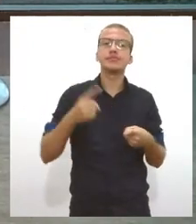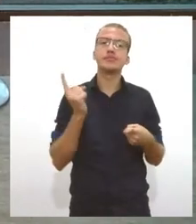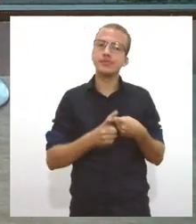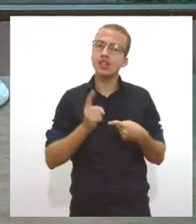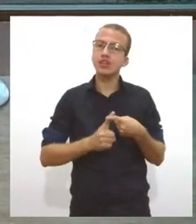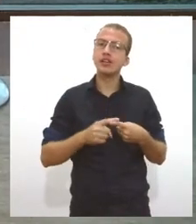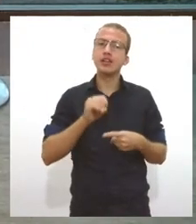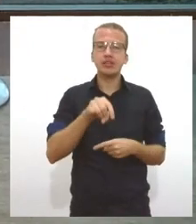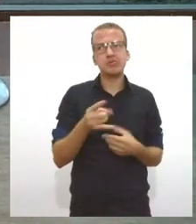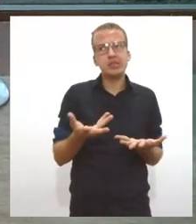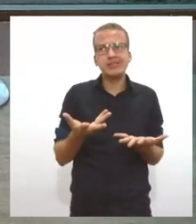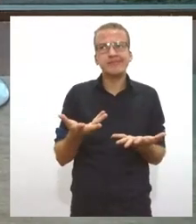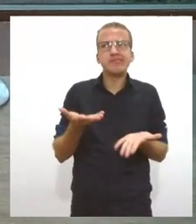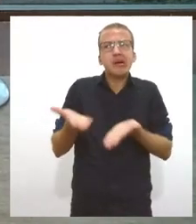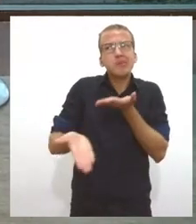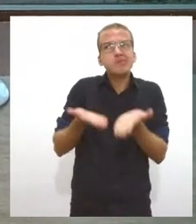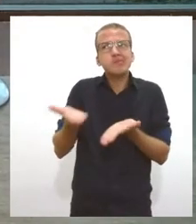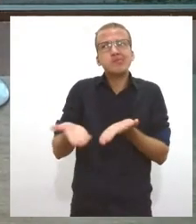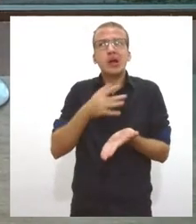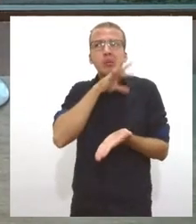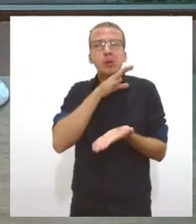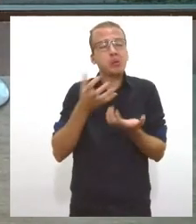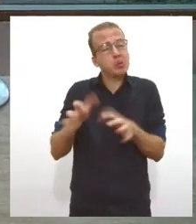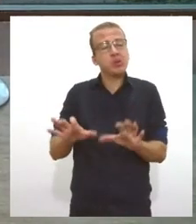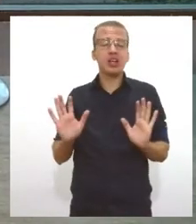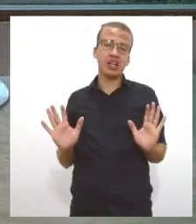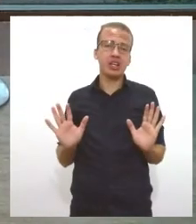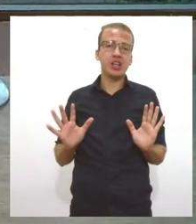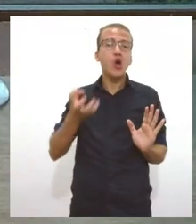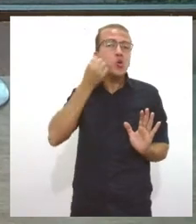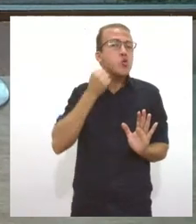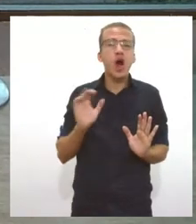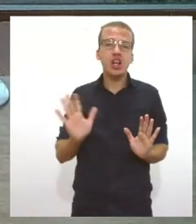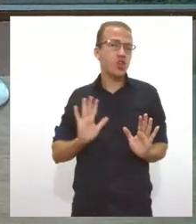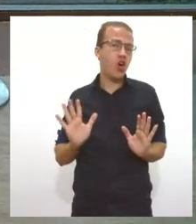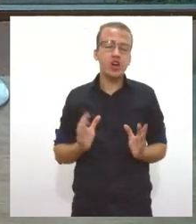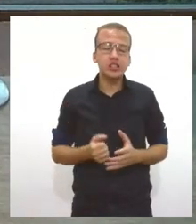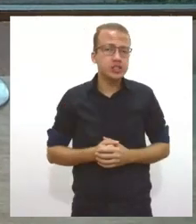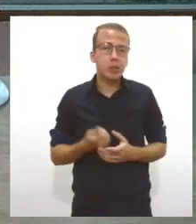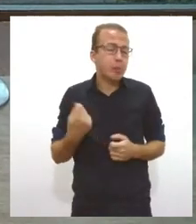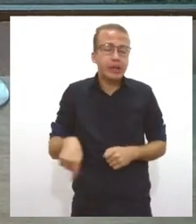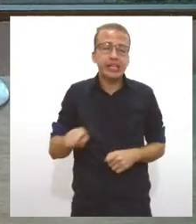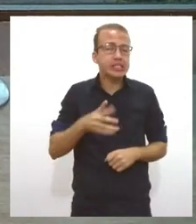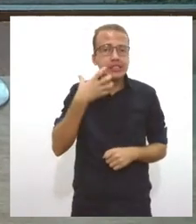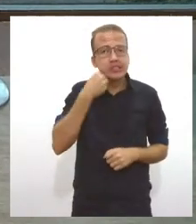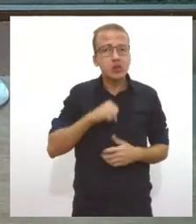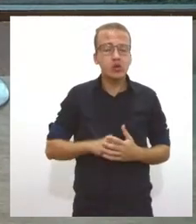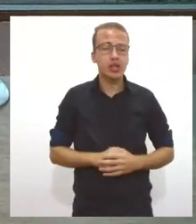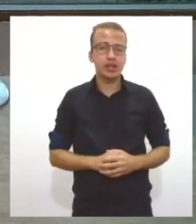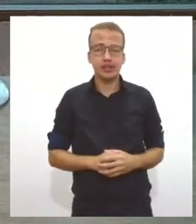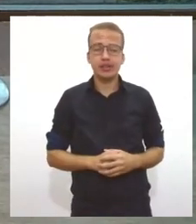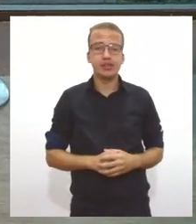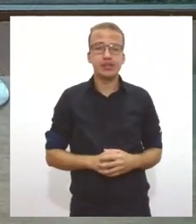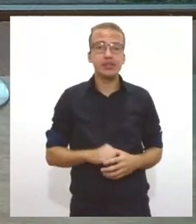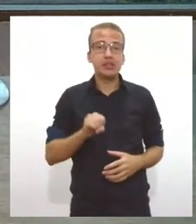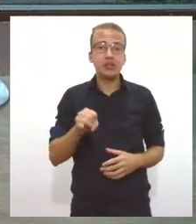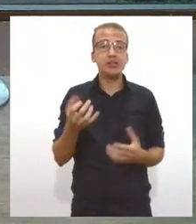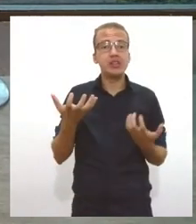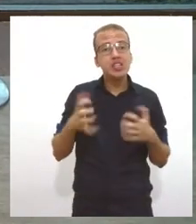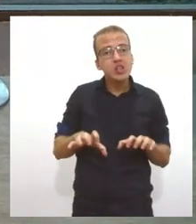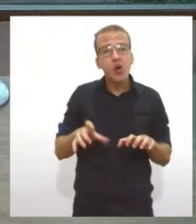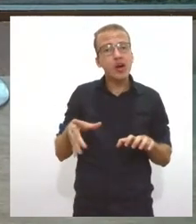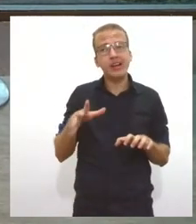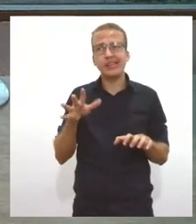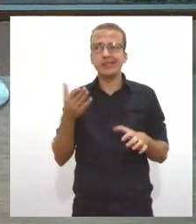não quer animal não tenha não maltrate não pegue não leve para casa não quer mais doa